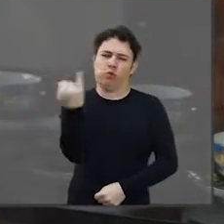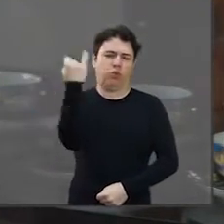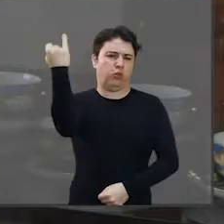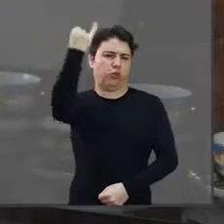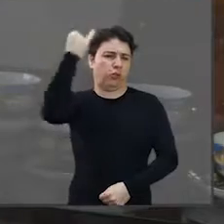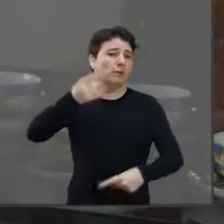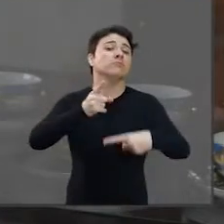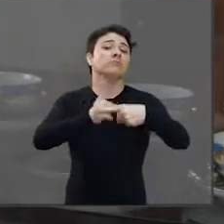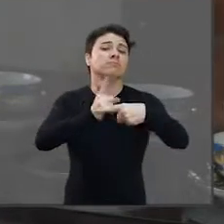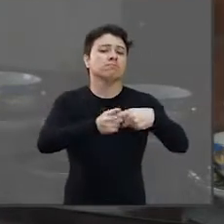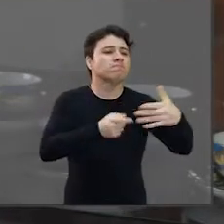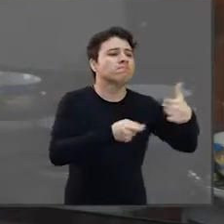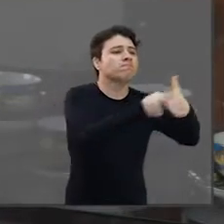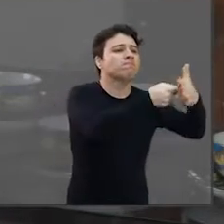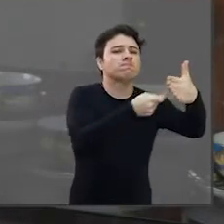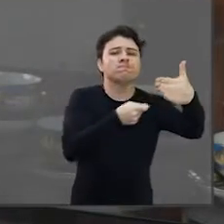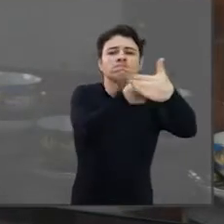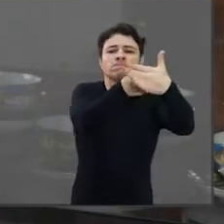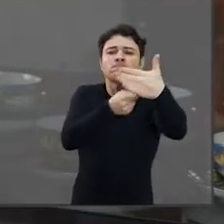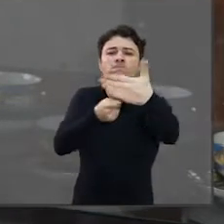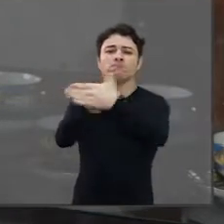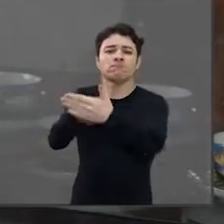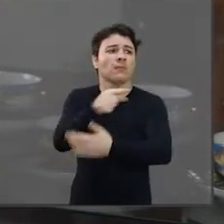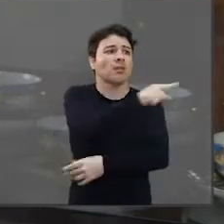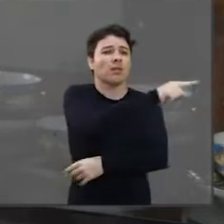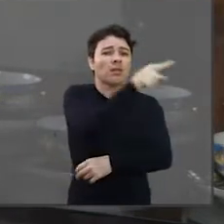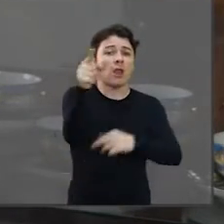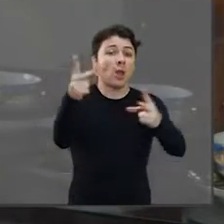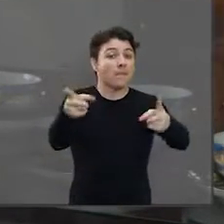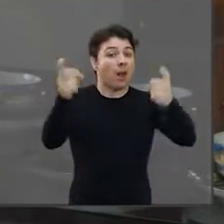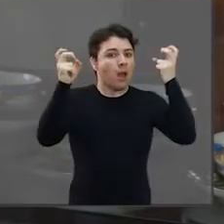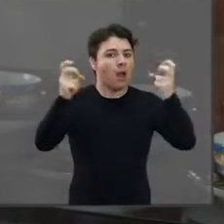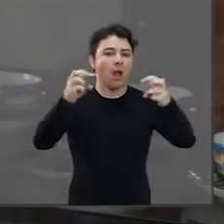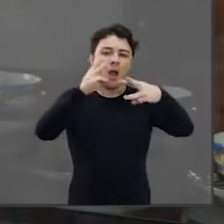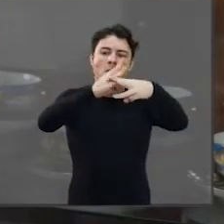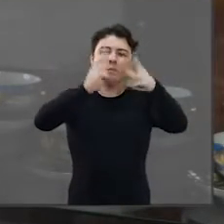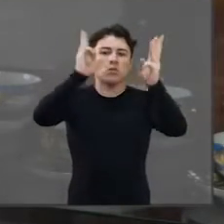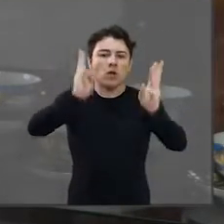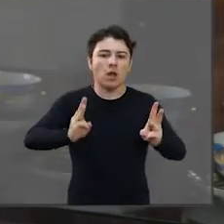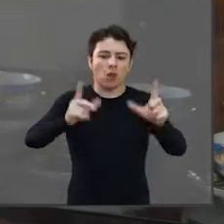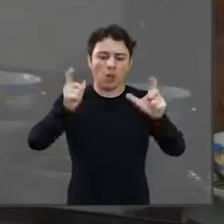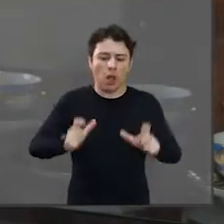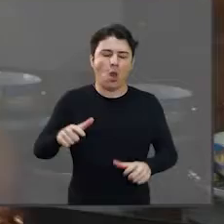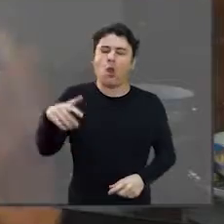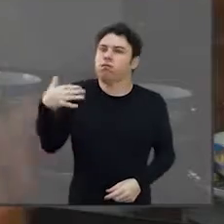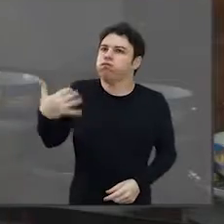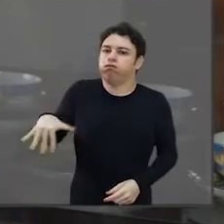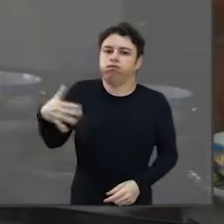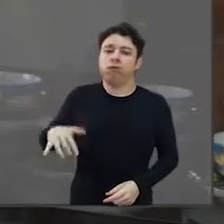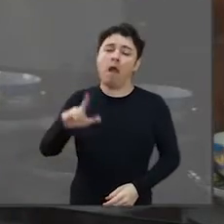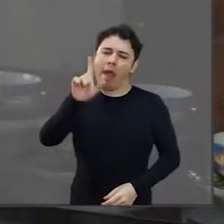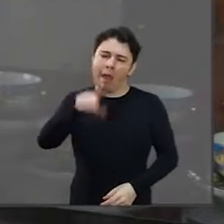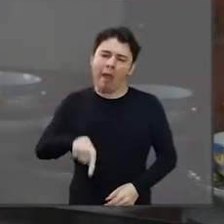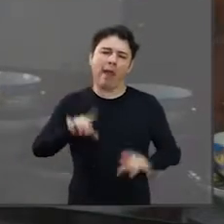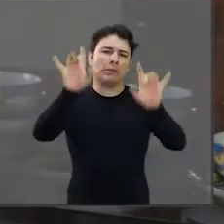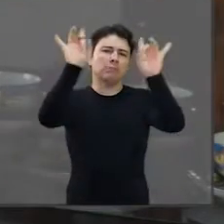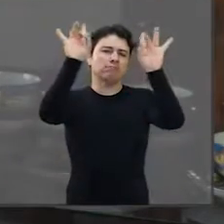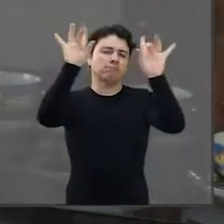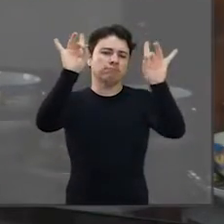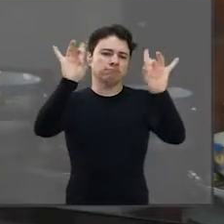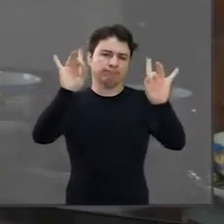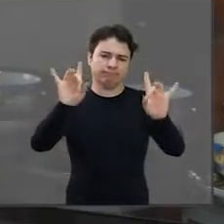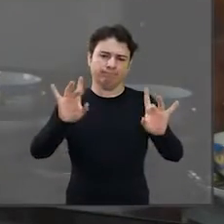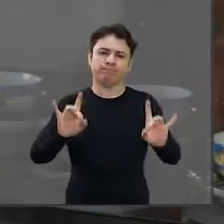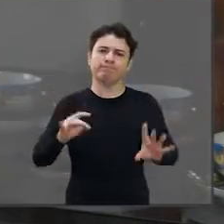a gente possa sensibilizar a sociedade, sensibilizar a comunidade, sensibilizar as pessoas que estão